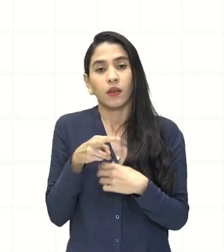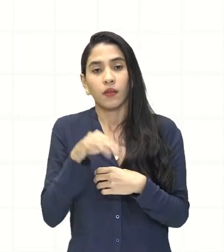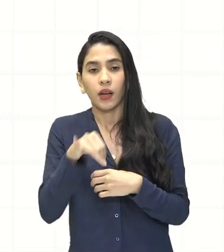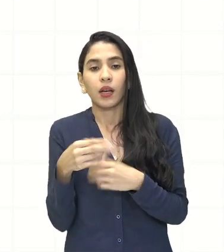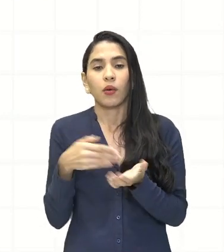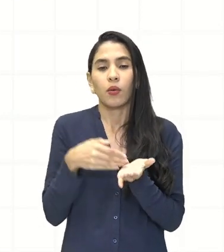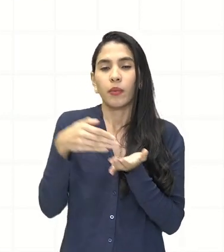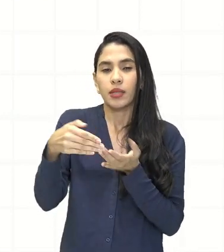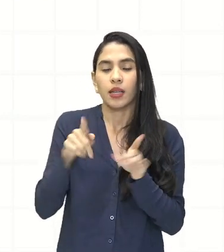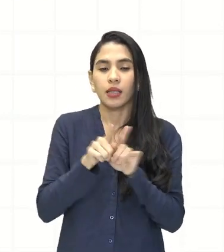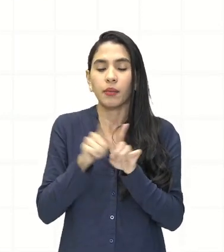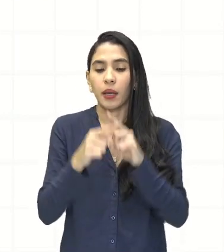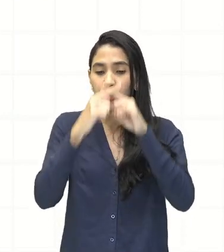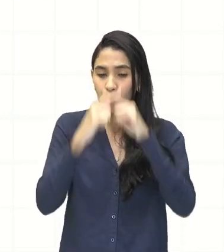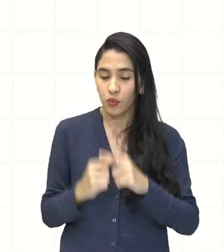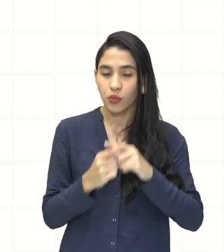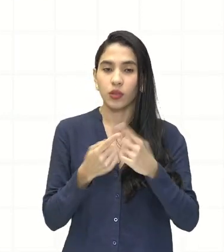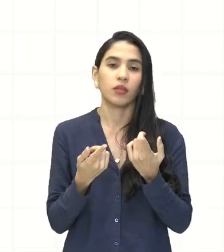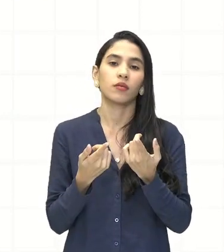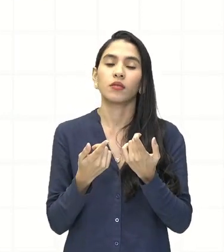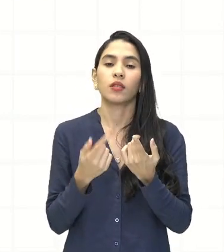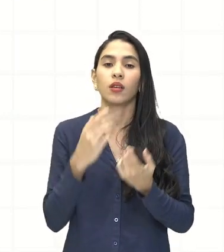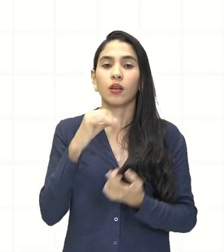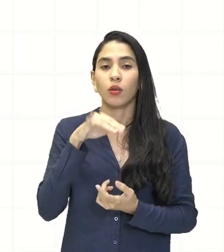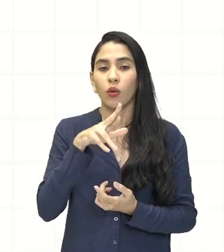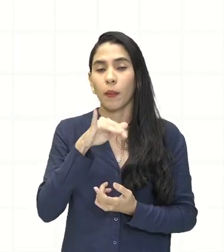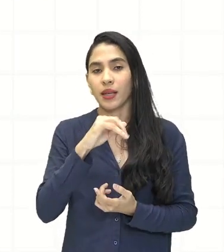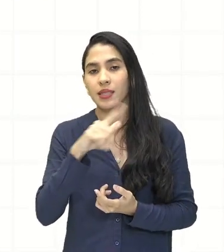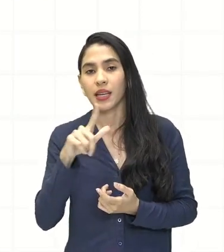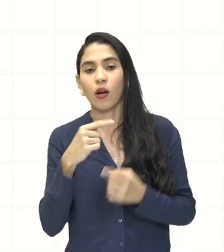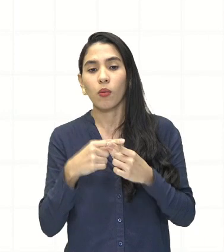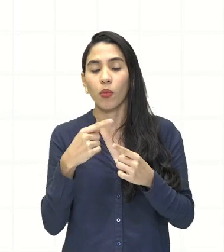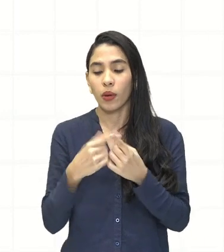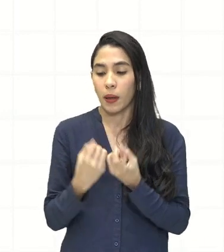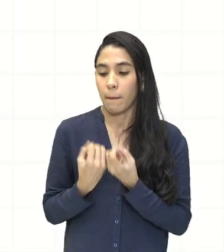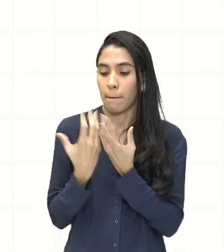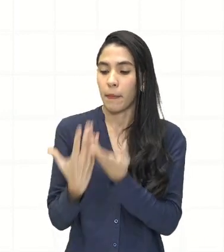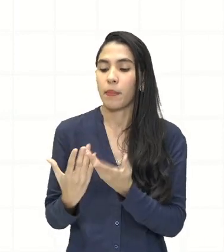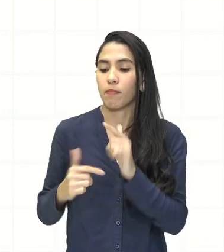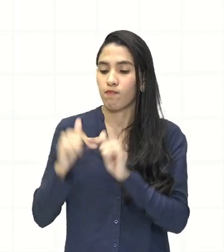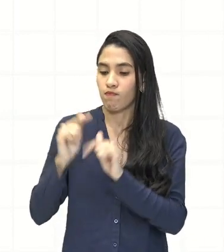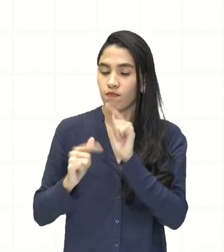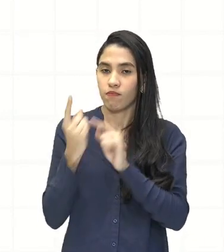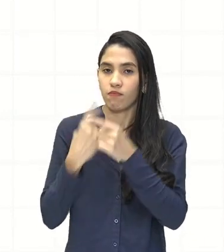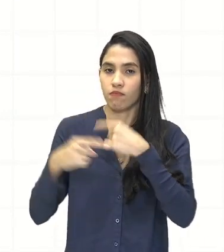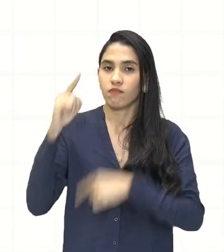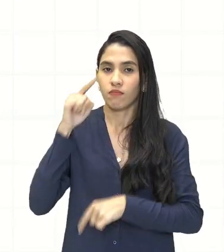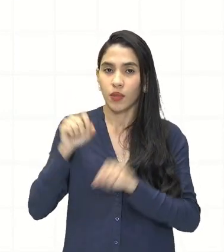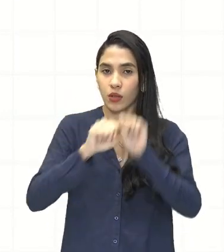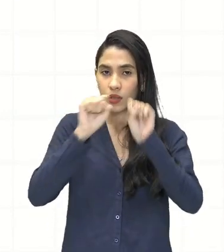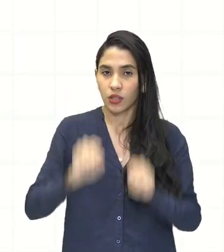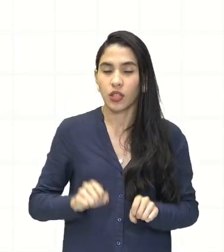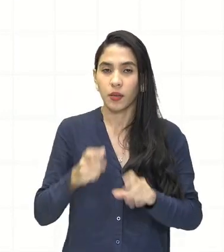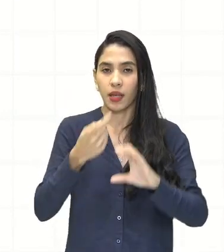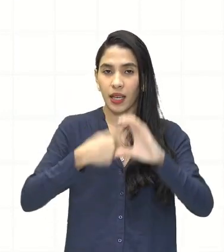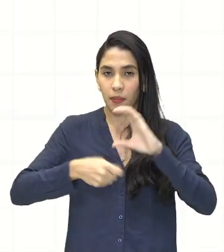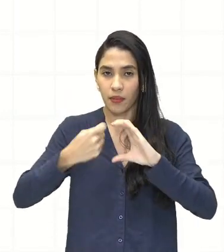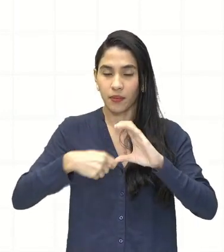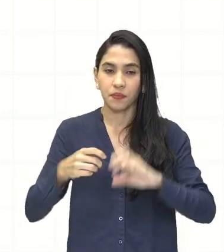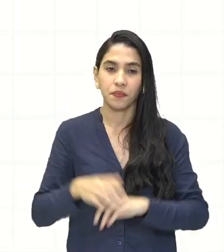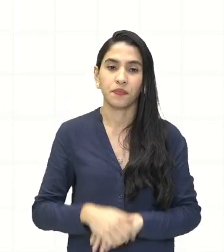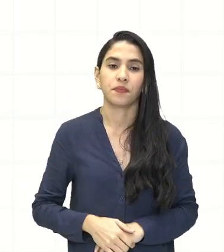ter também uma disputa comercial por conta de oferecer um melhor produto dentro desse sistema capitalista.